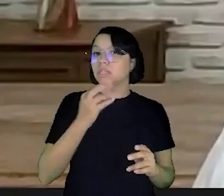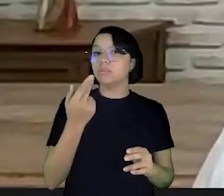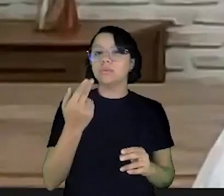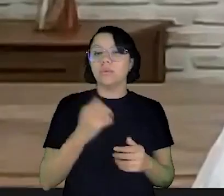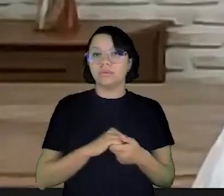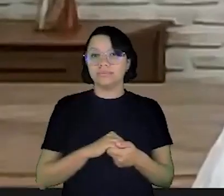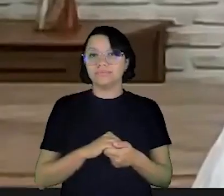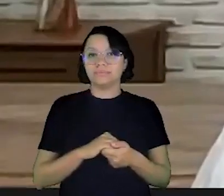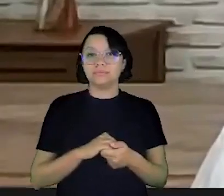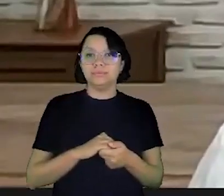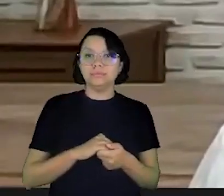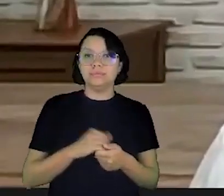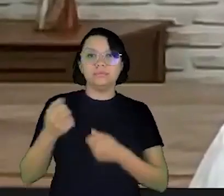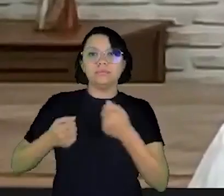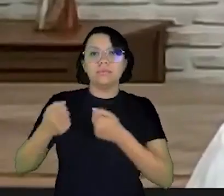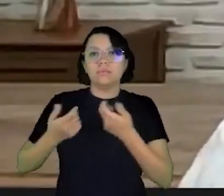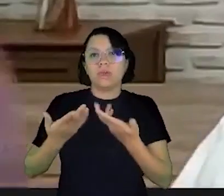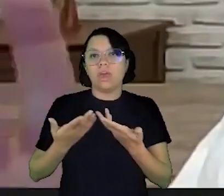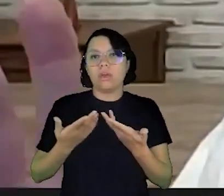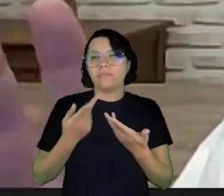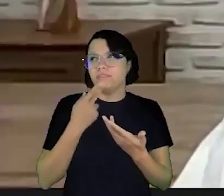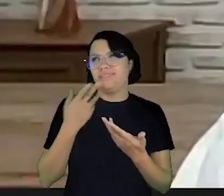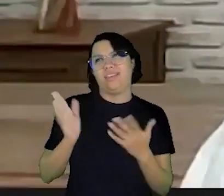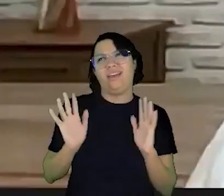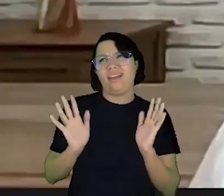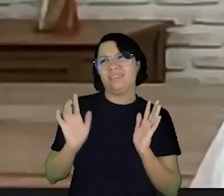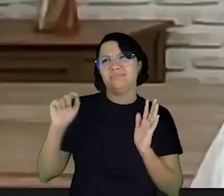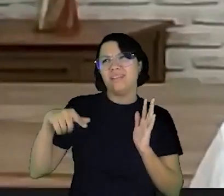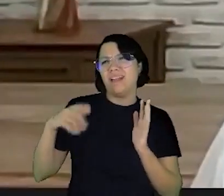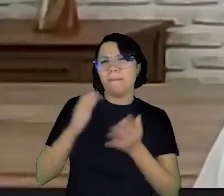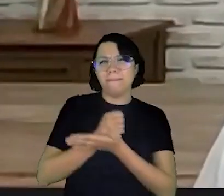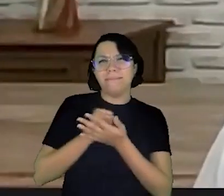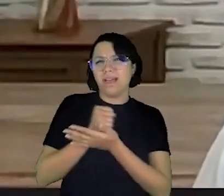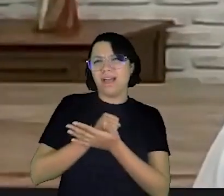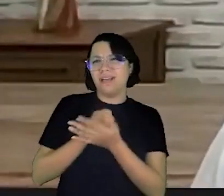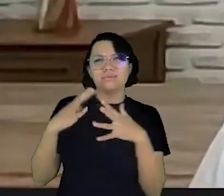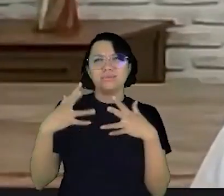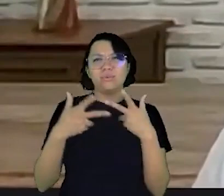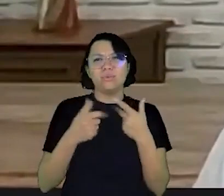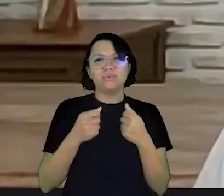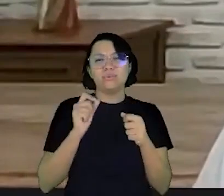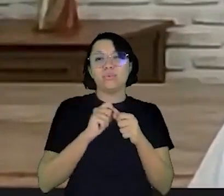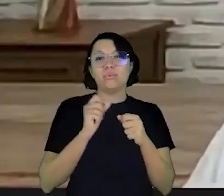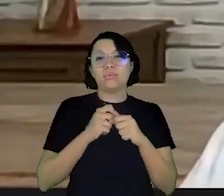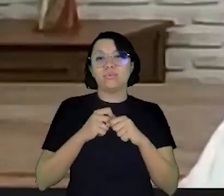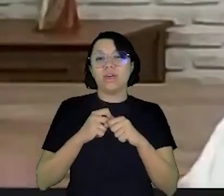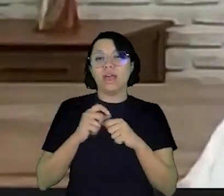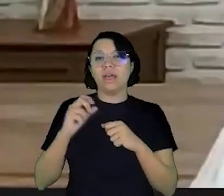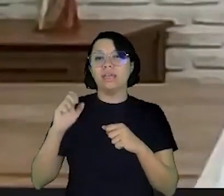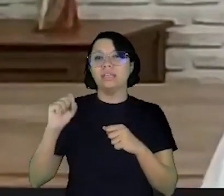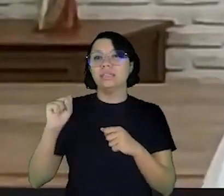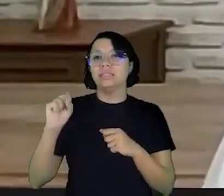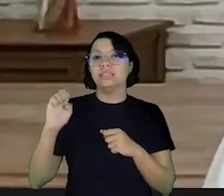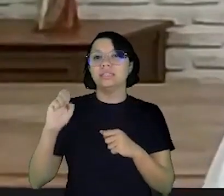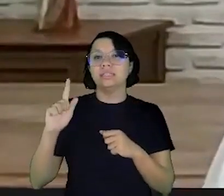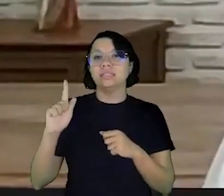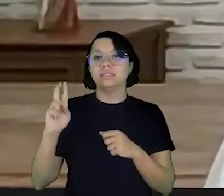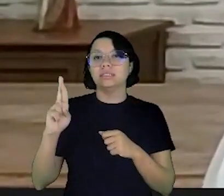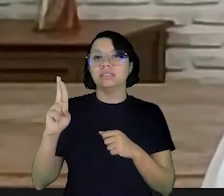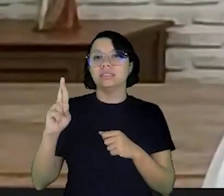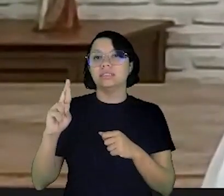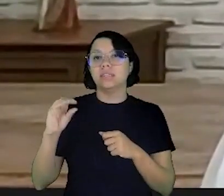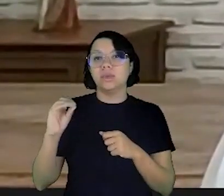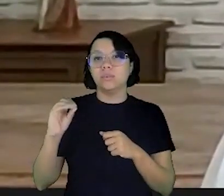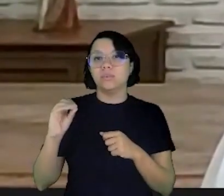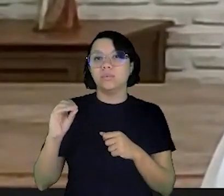exemplos que podem ser citados como por exemplo um carro aí você fala ah João mas isso aí é básico porque todo mundo faz seguro hoje em dia